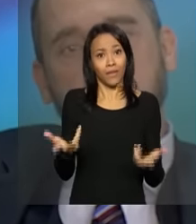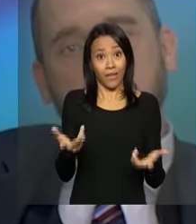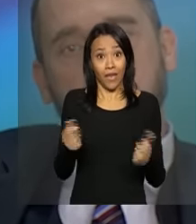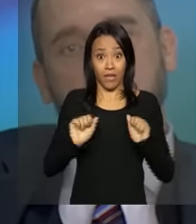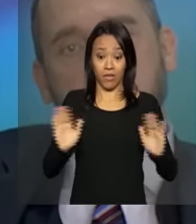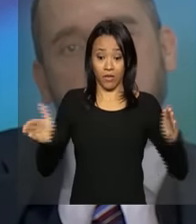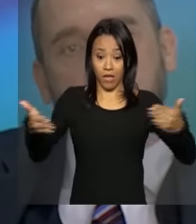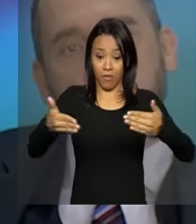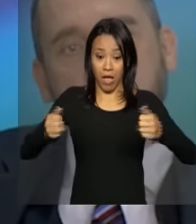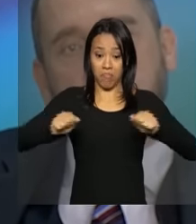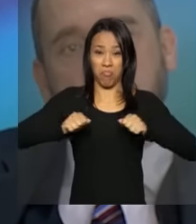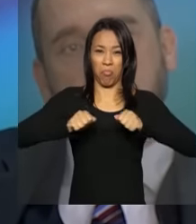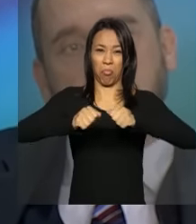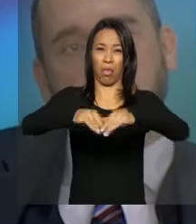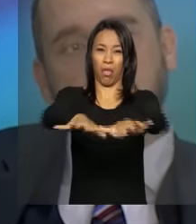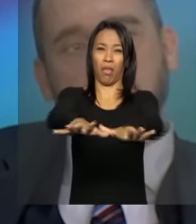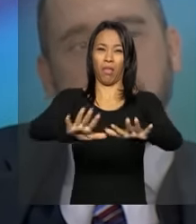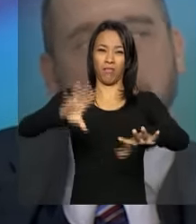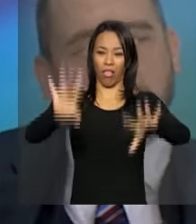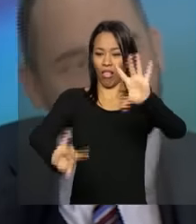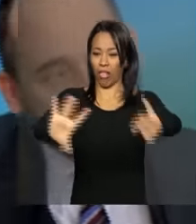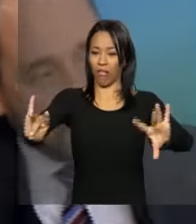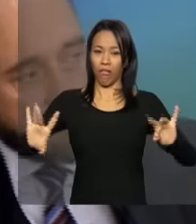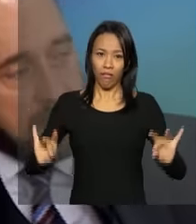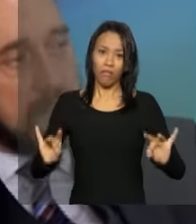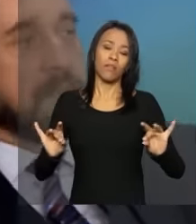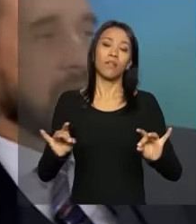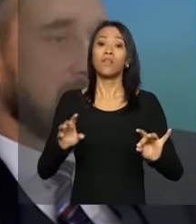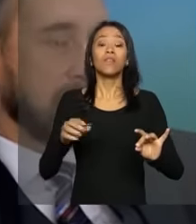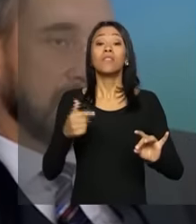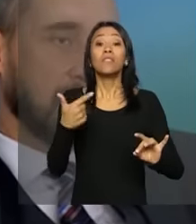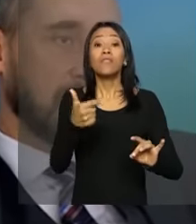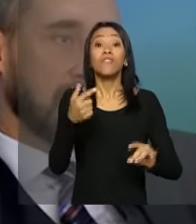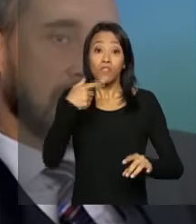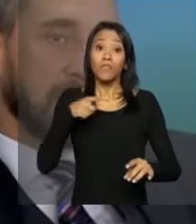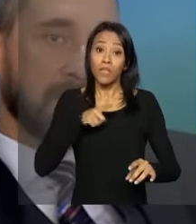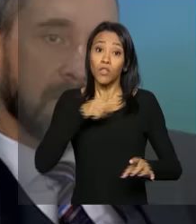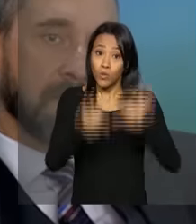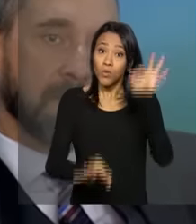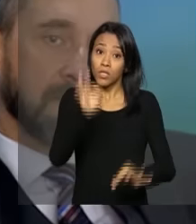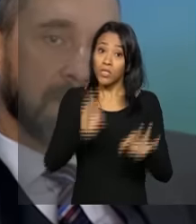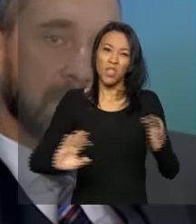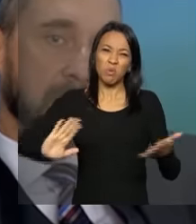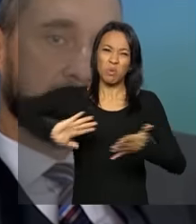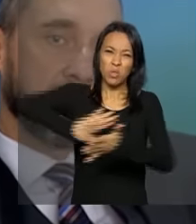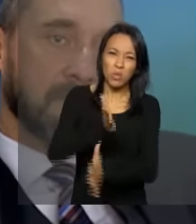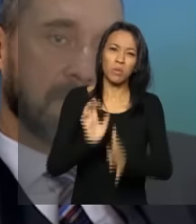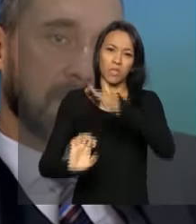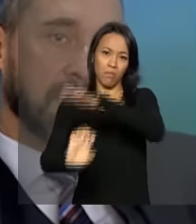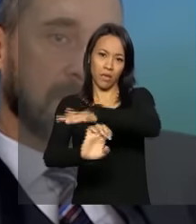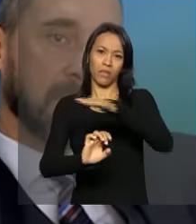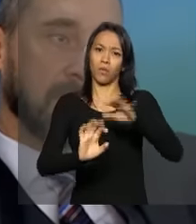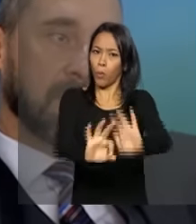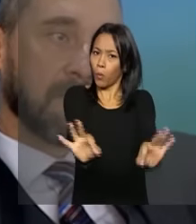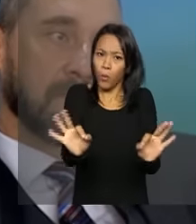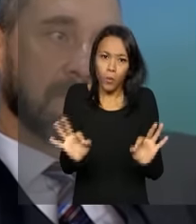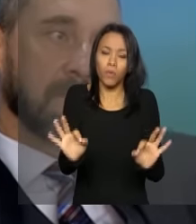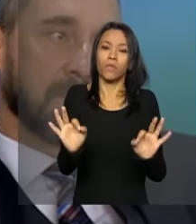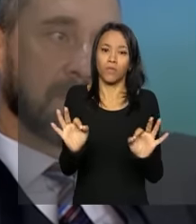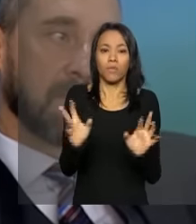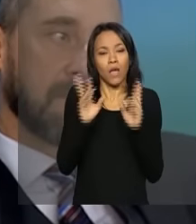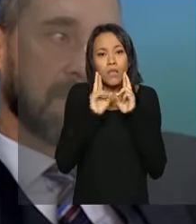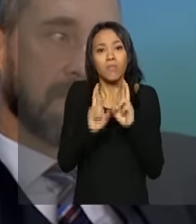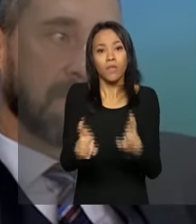desastre, fazer justiça sem destruir empresas, empregos e modos de vida. É possível,